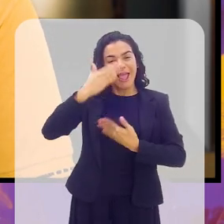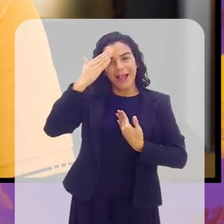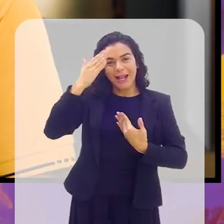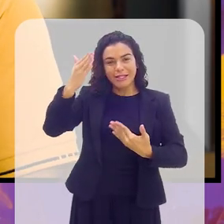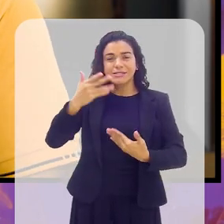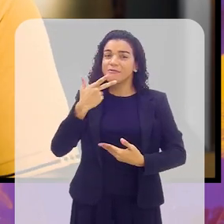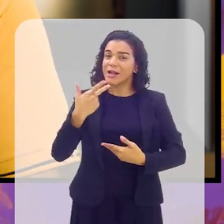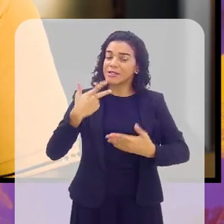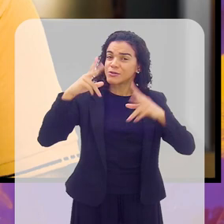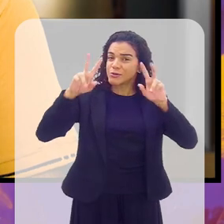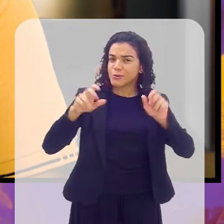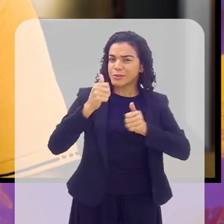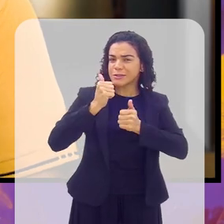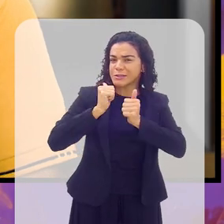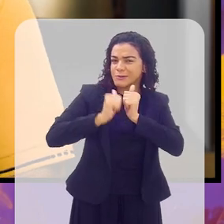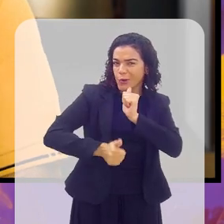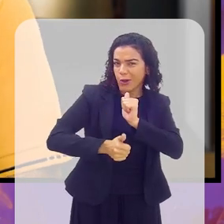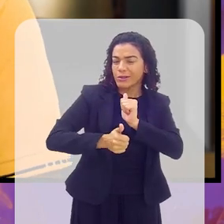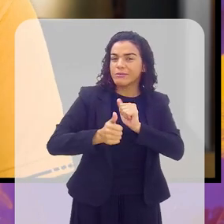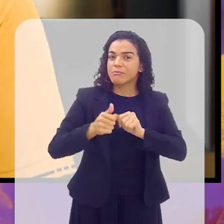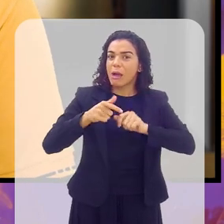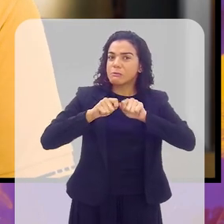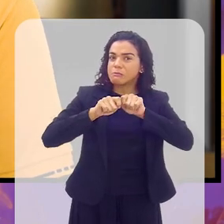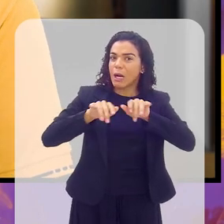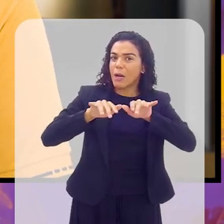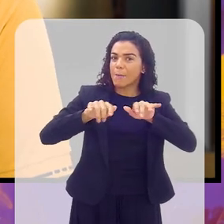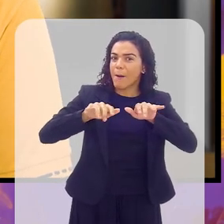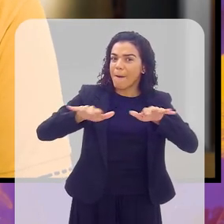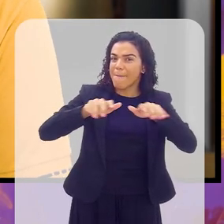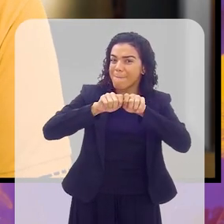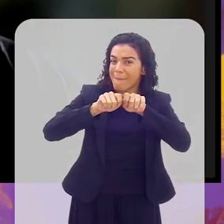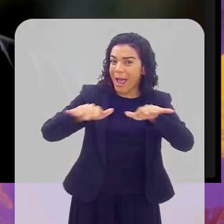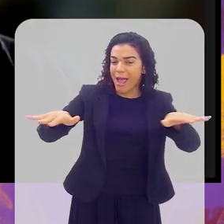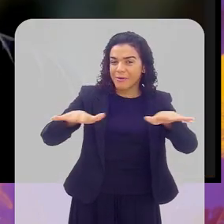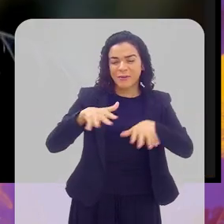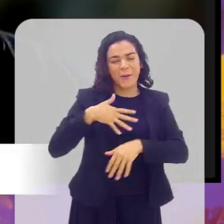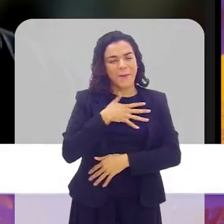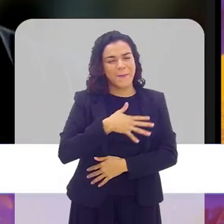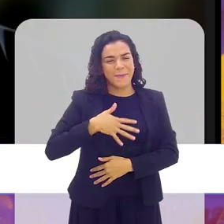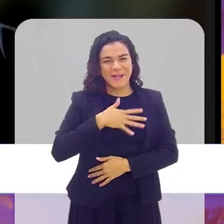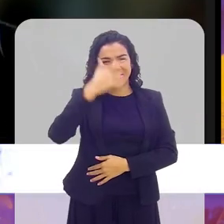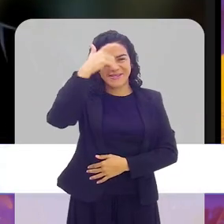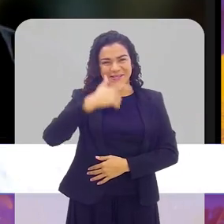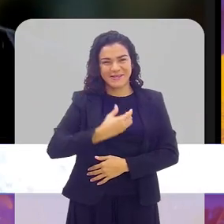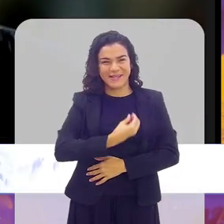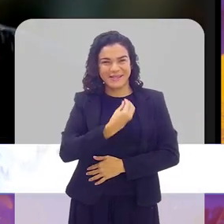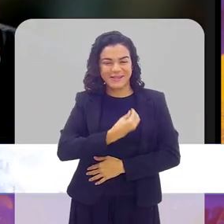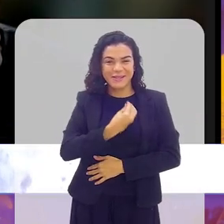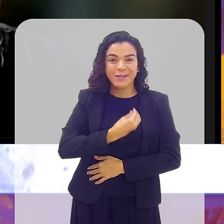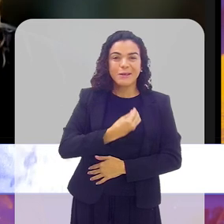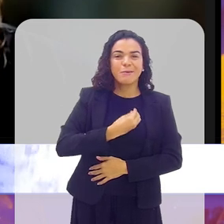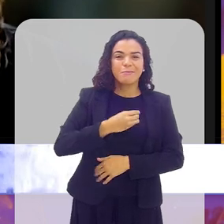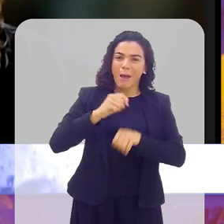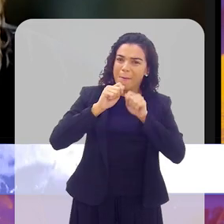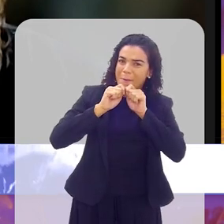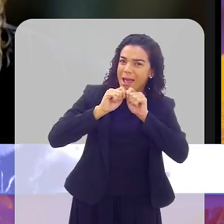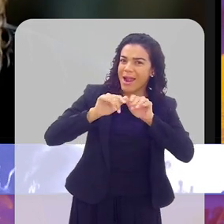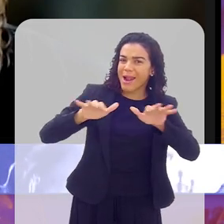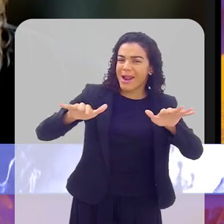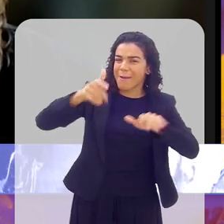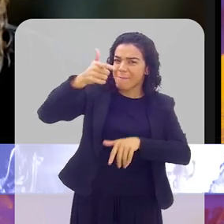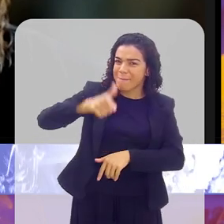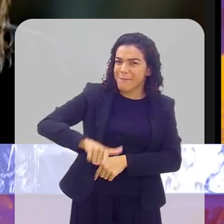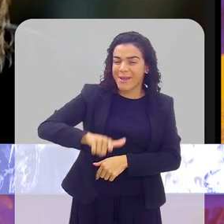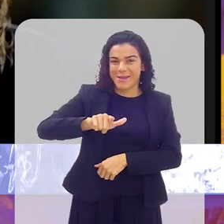esporte, né? Que a cada dia se populariza mais aqui no Rio de Janeiro. Vai ser um prazer aqui estar aqui para difundir mais o Beach Tênis aqui no